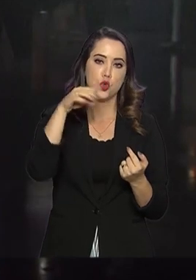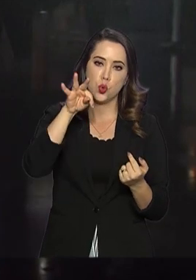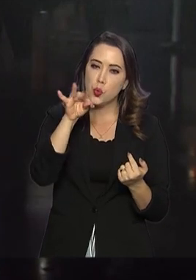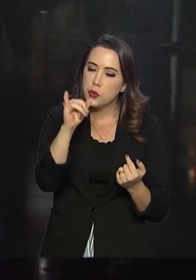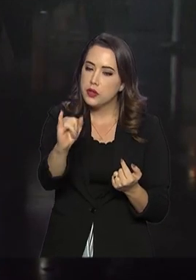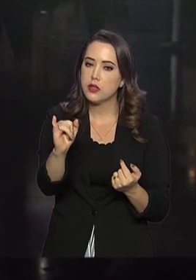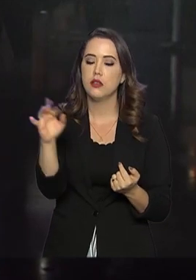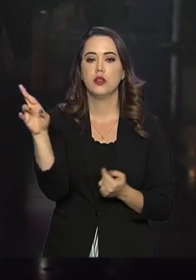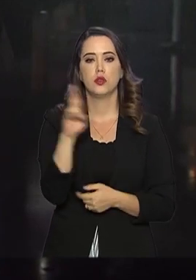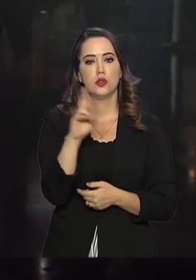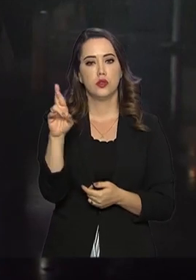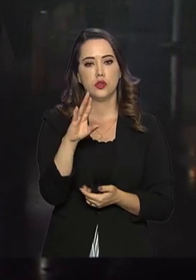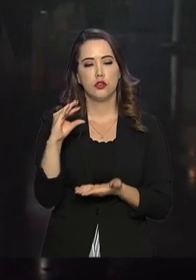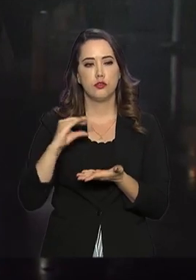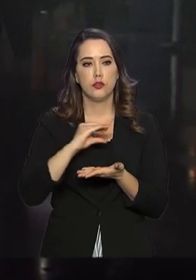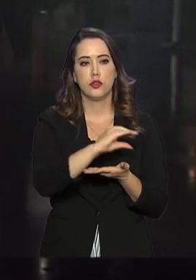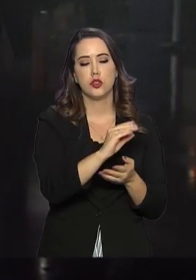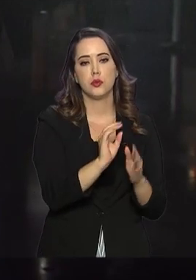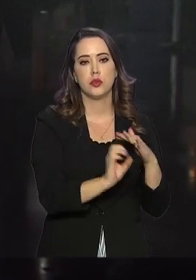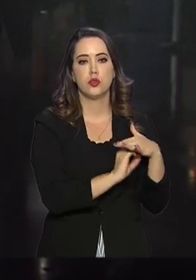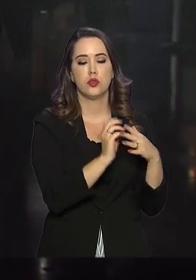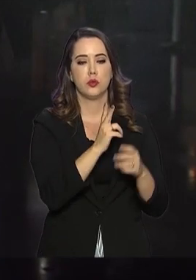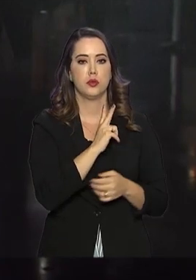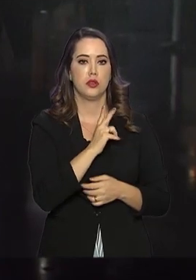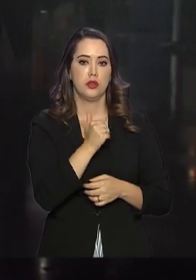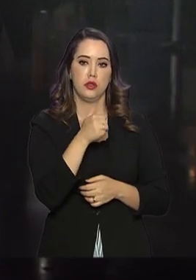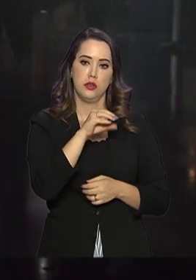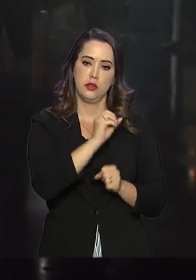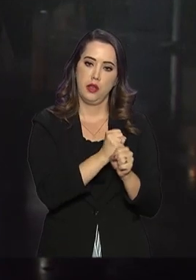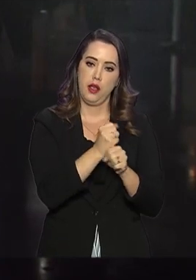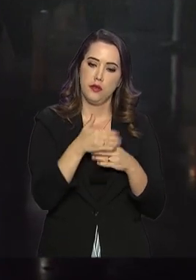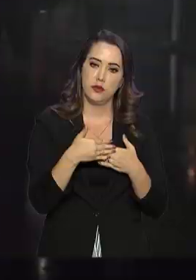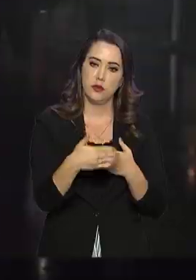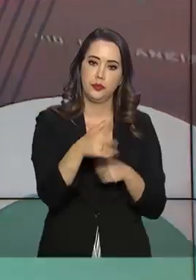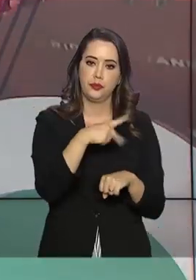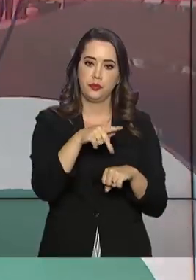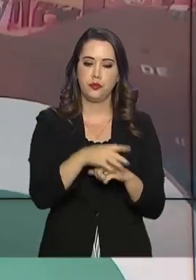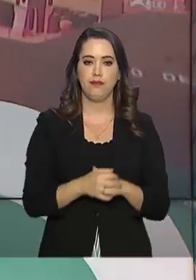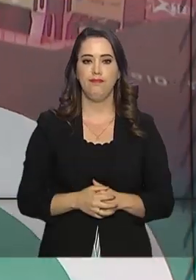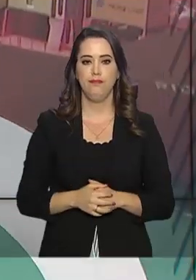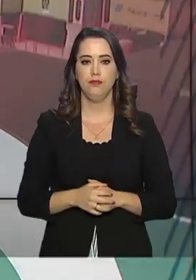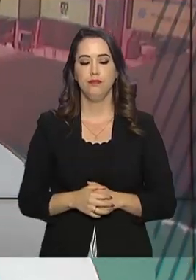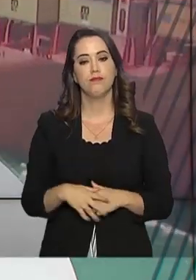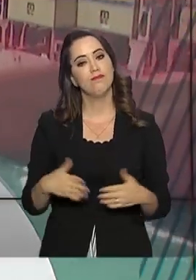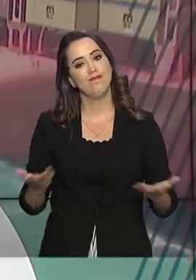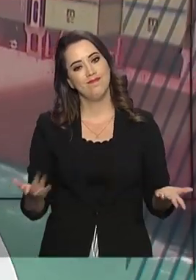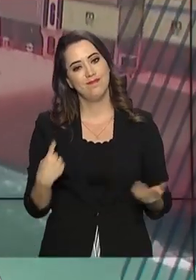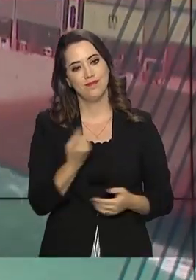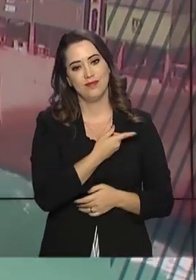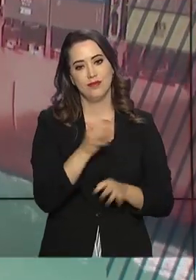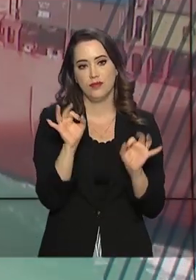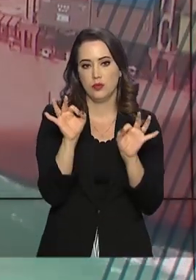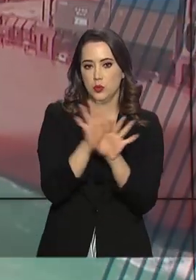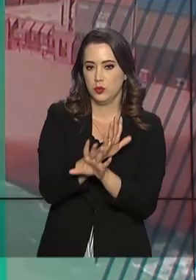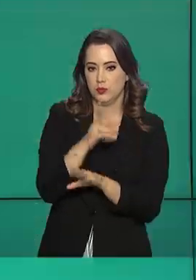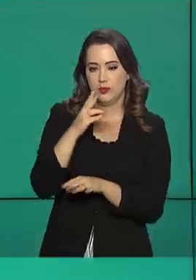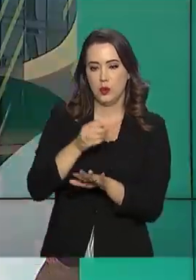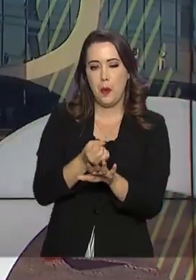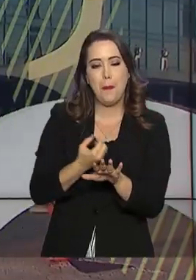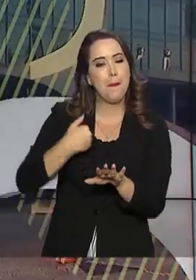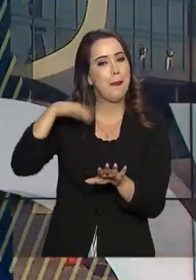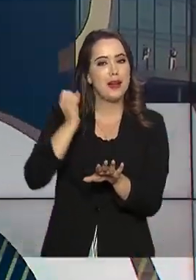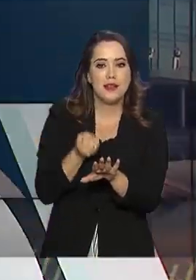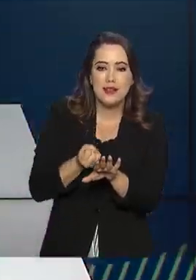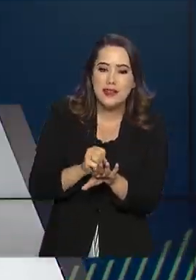em investimentos privados nos próximos 10 anos para o país. O governo agora fica por aqui. Mais